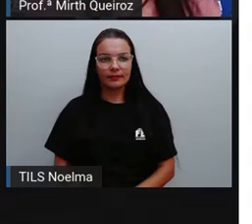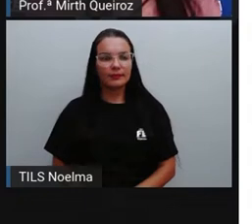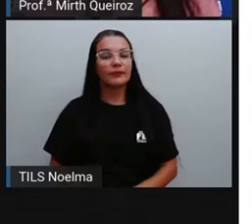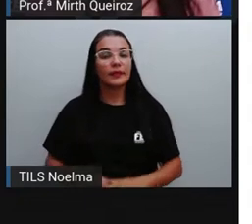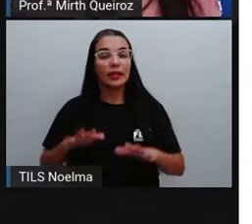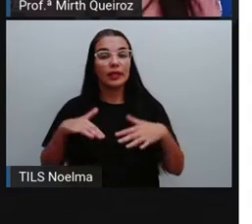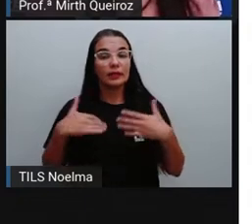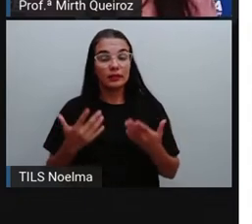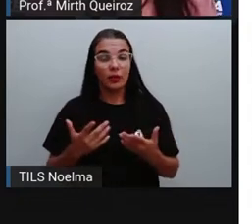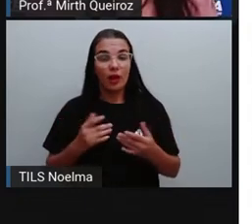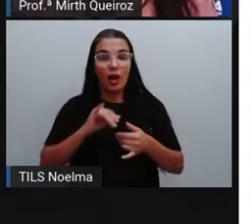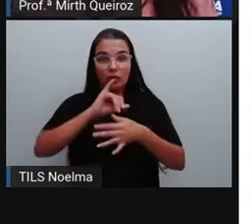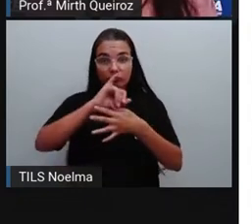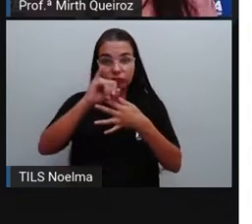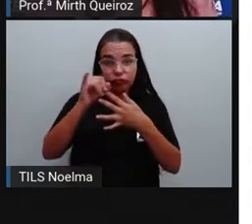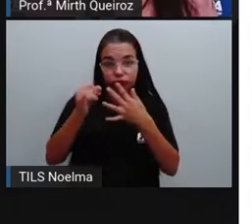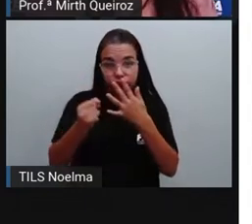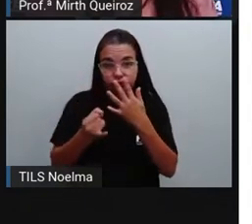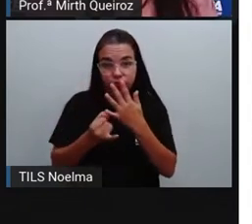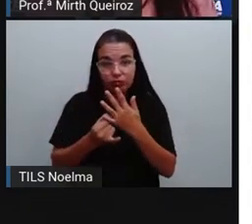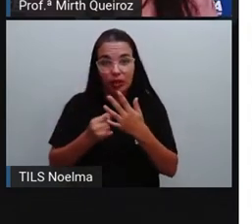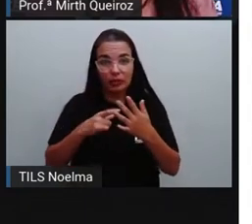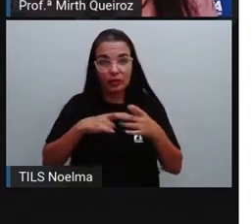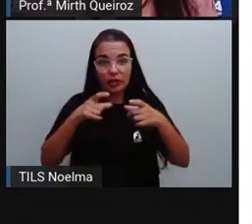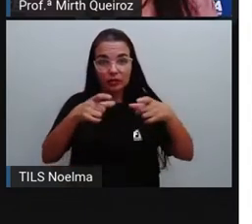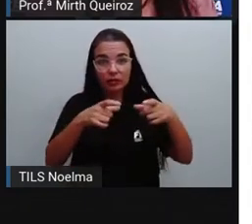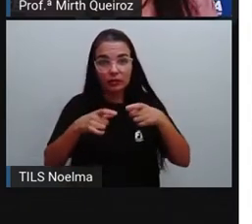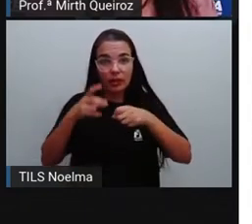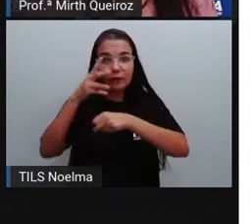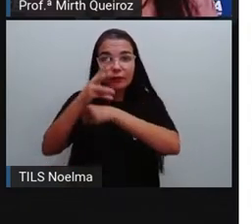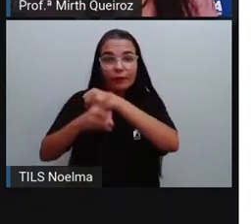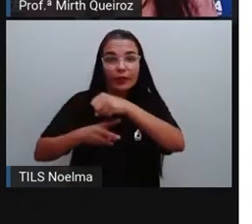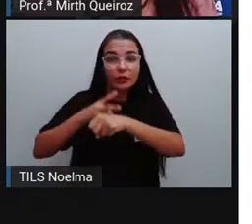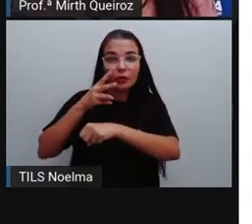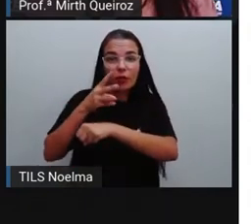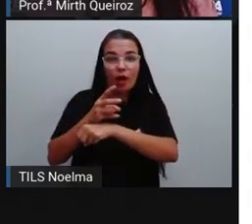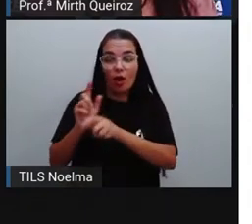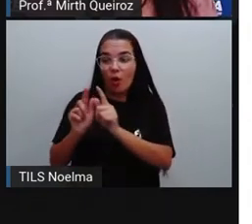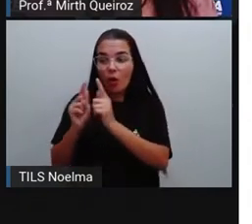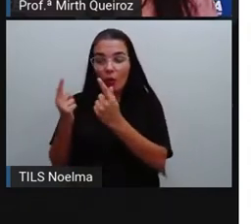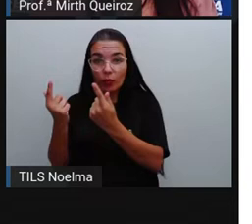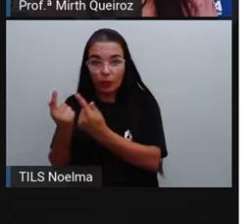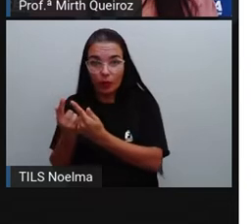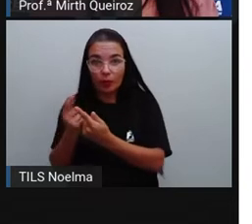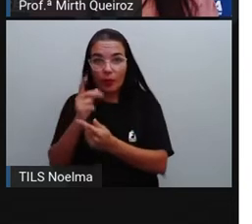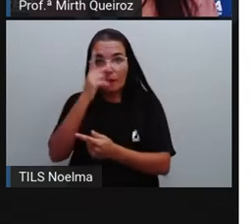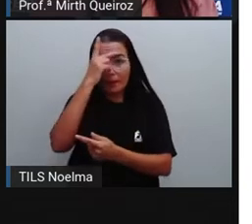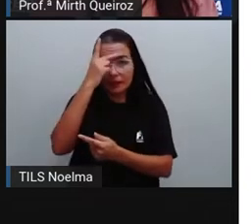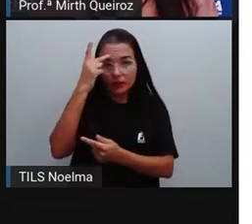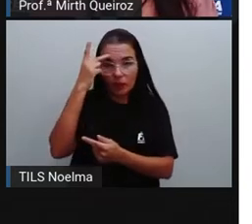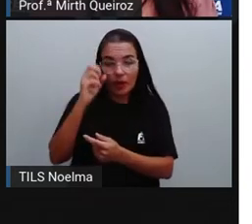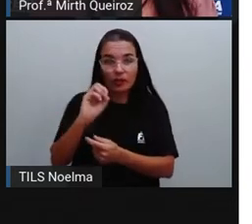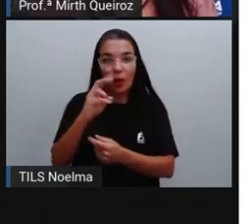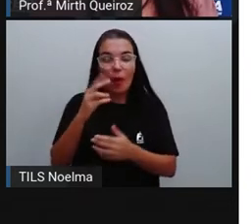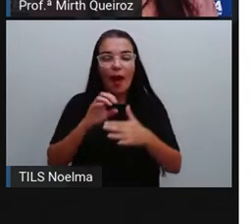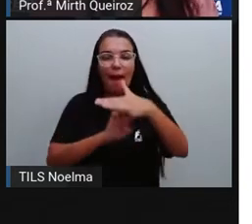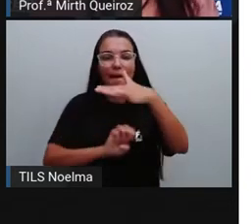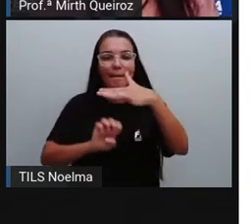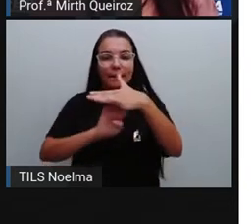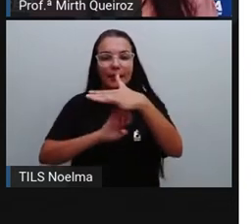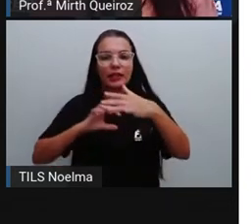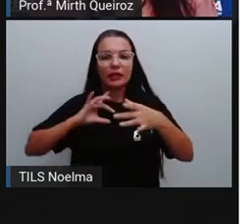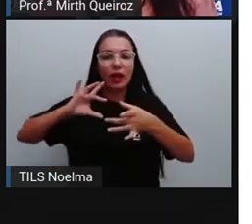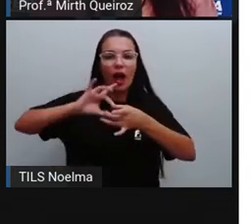As redes sociais são espaços virtuais onde grupos de pessoas ou empresas se relacionam através